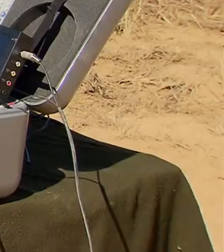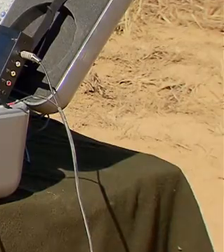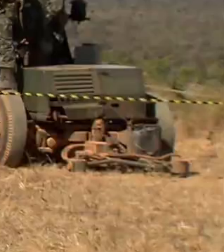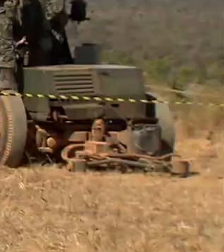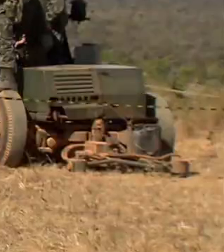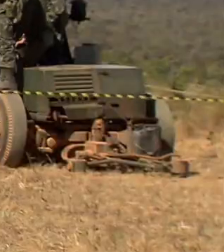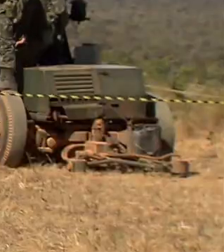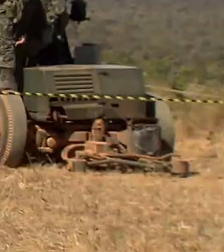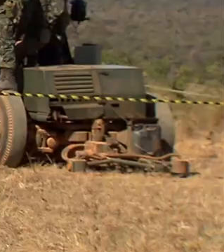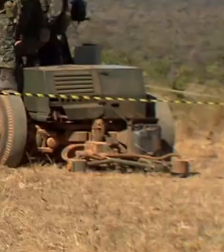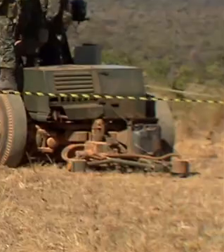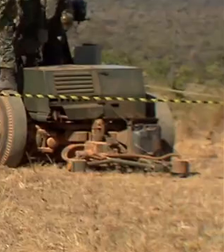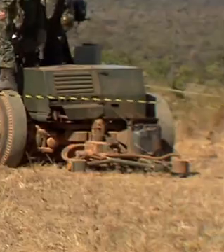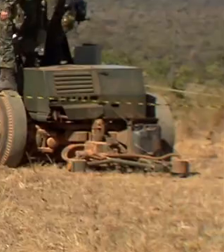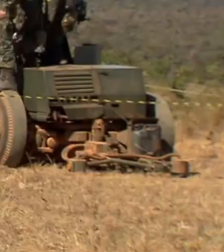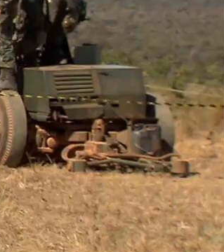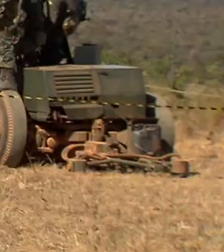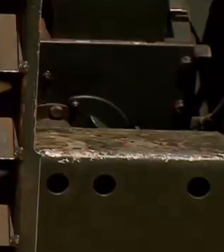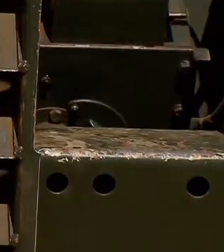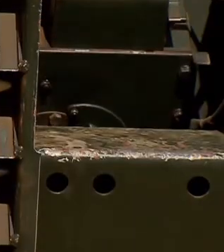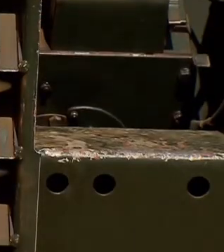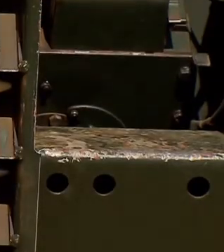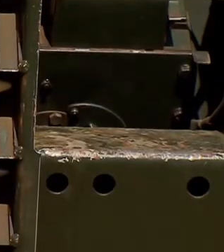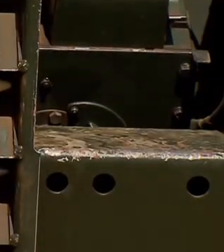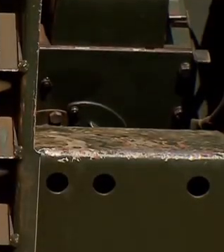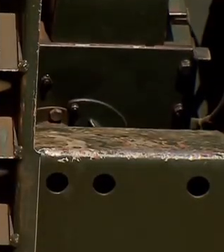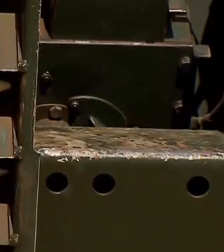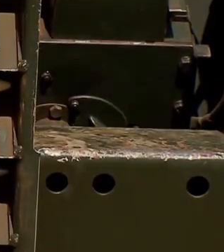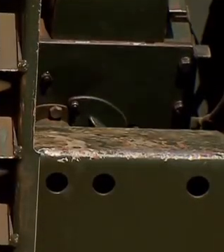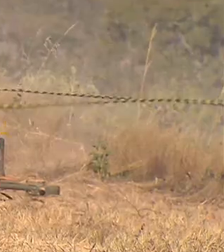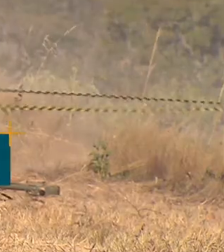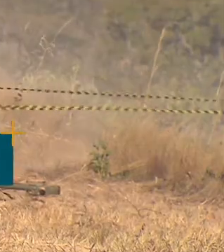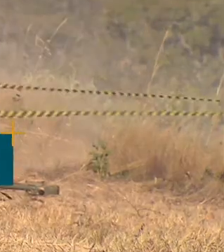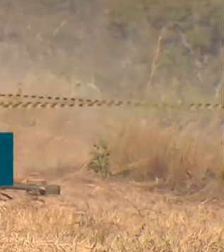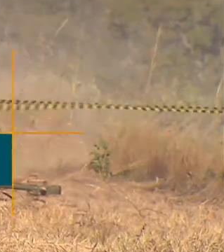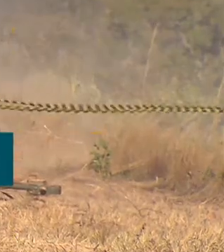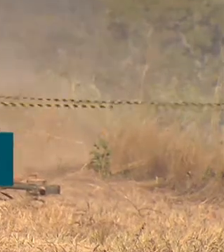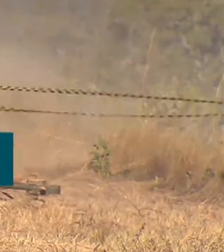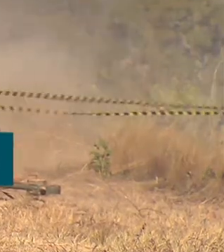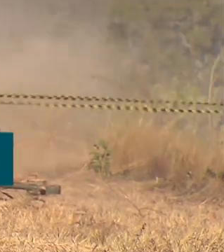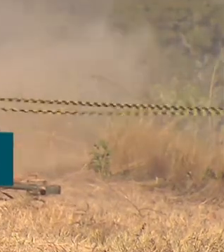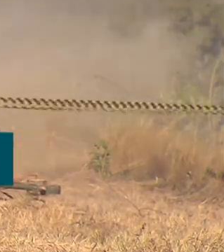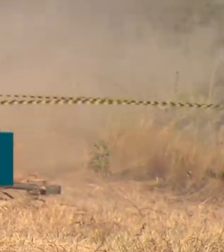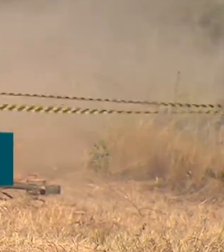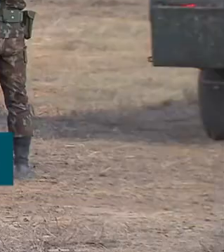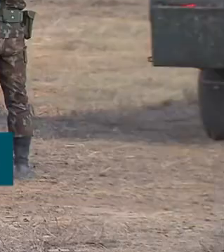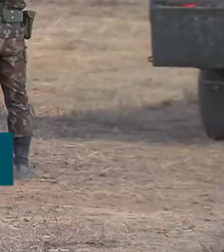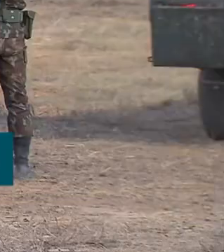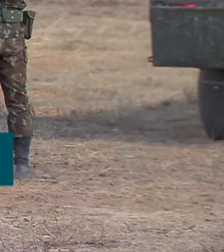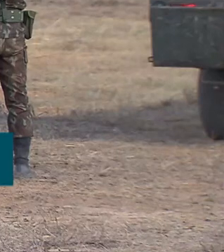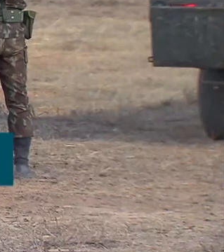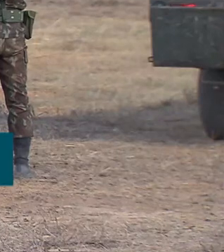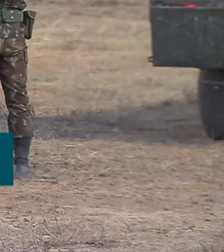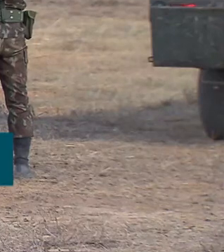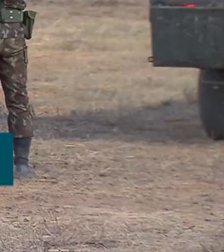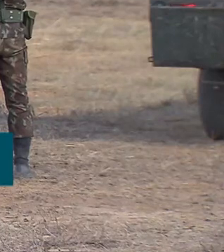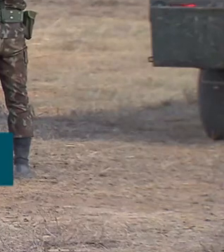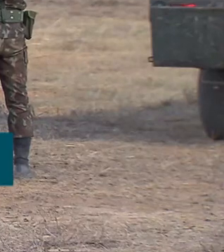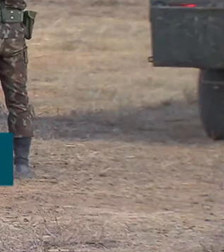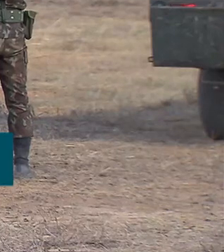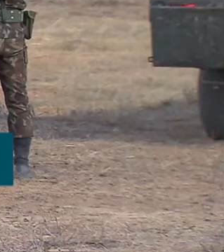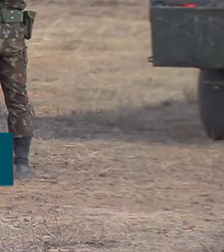do Ministério mostra que mais de mil empresas integram a base industrial. Há 107 que são cadastradas como sendo